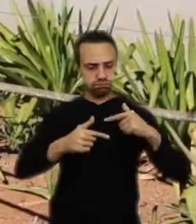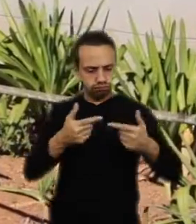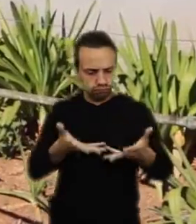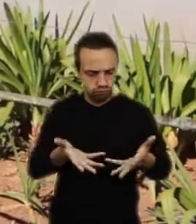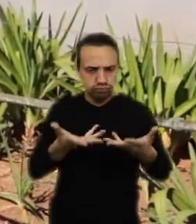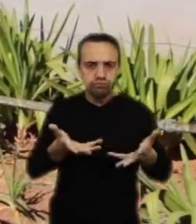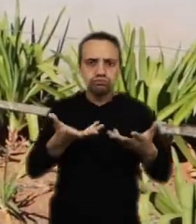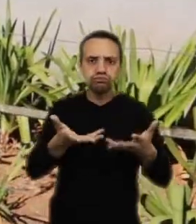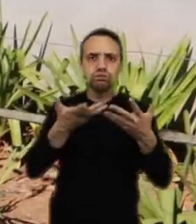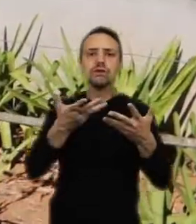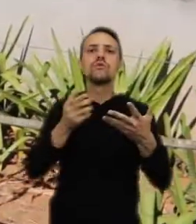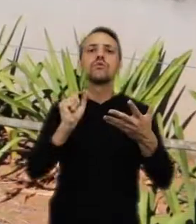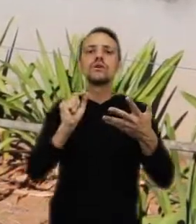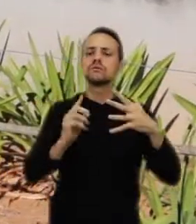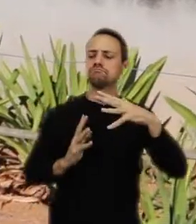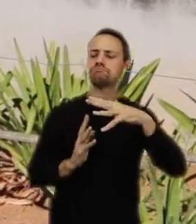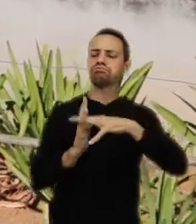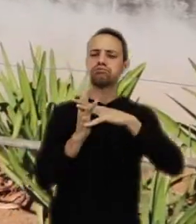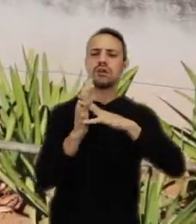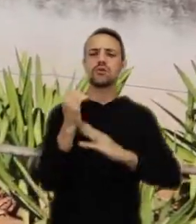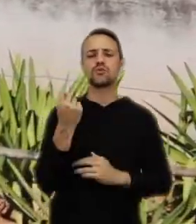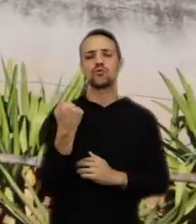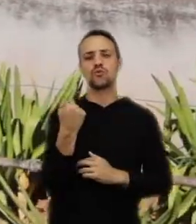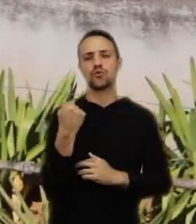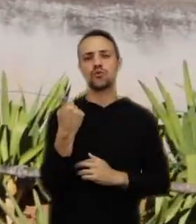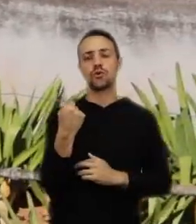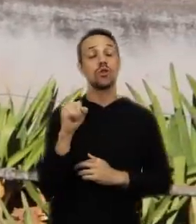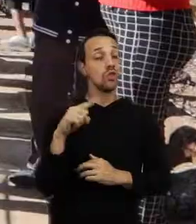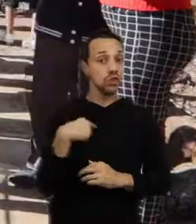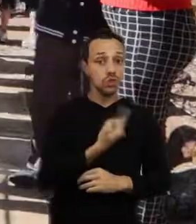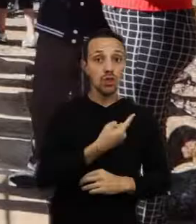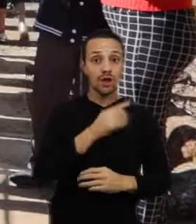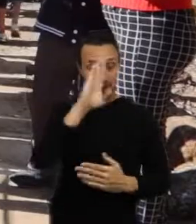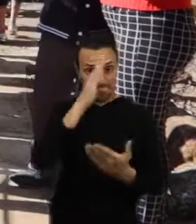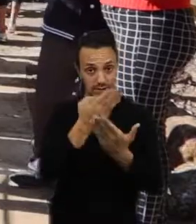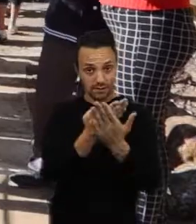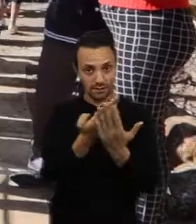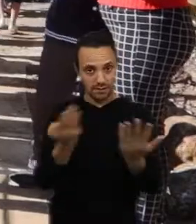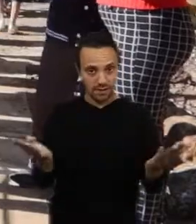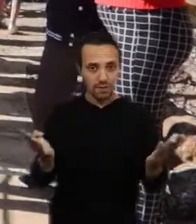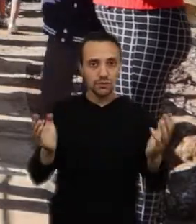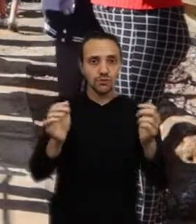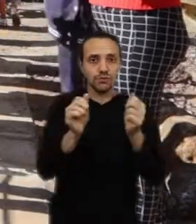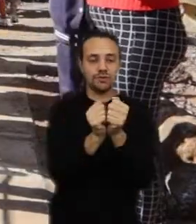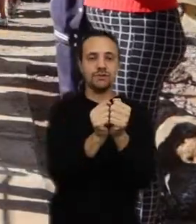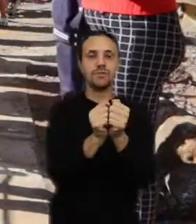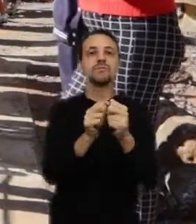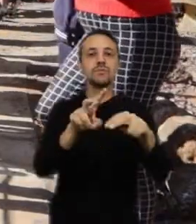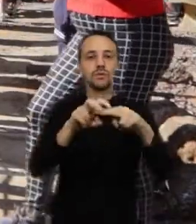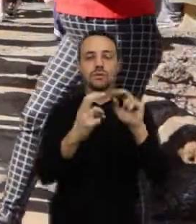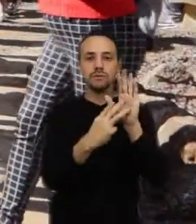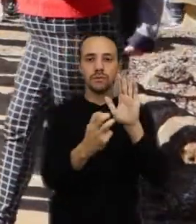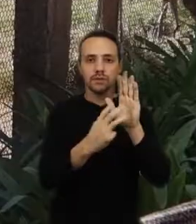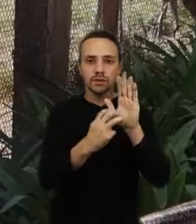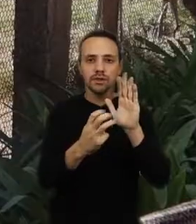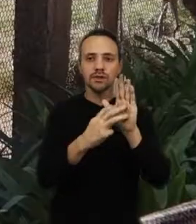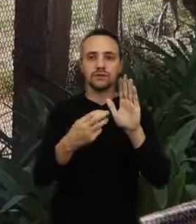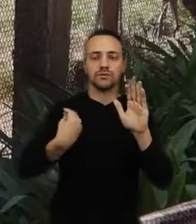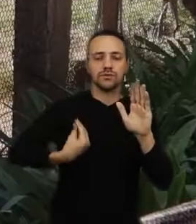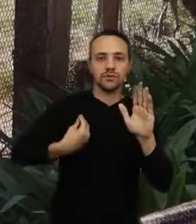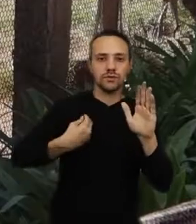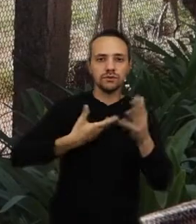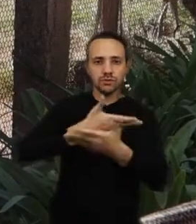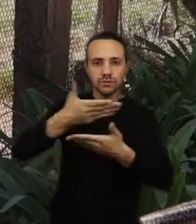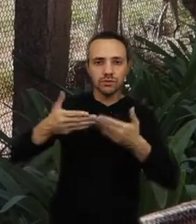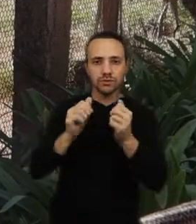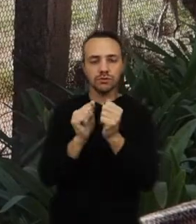vai além do que é individual. Acreditamos no trabalho coletivo e por isso na metodologia centrada na família. Então,